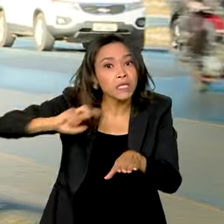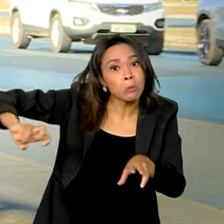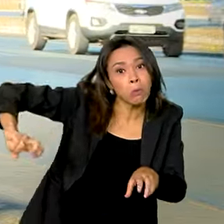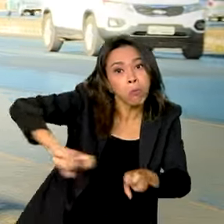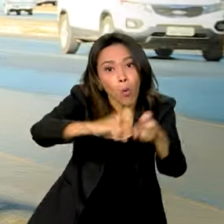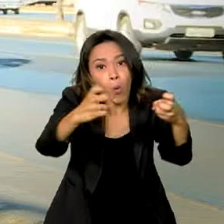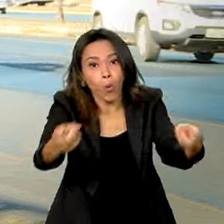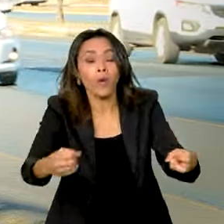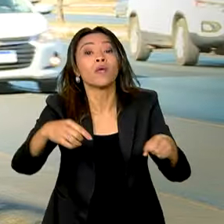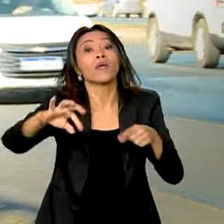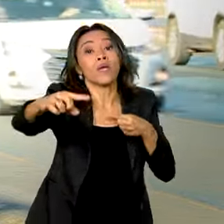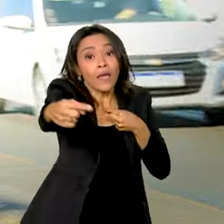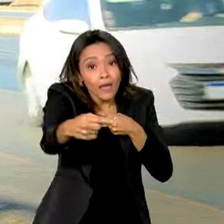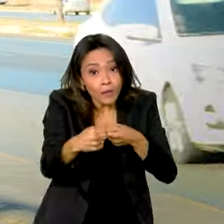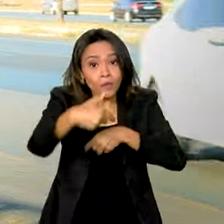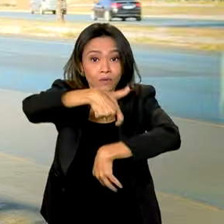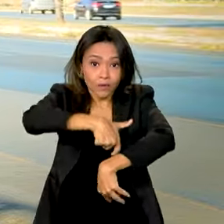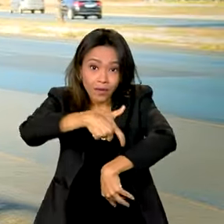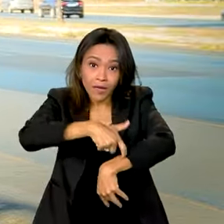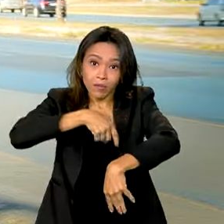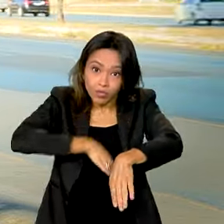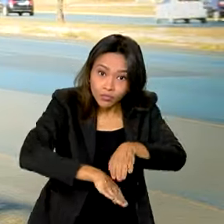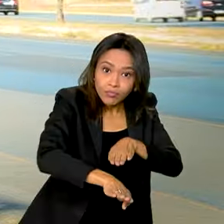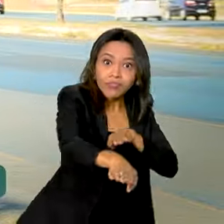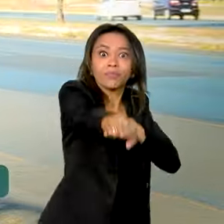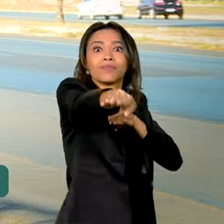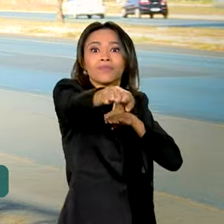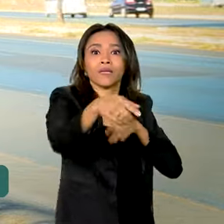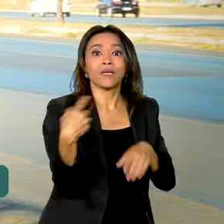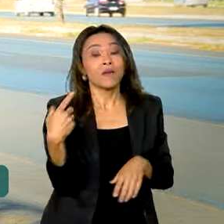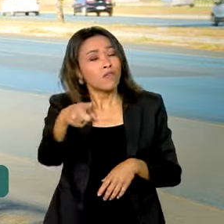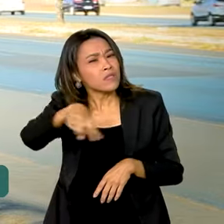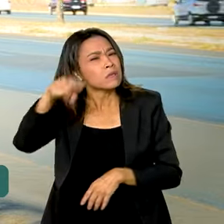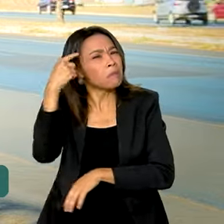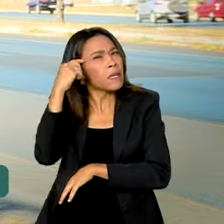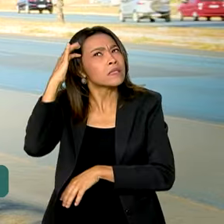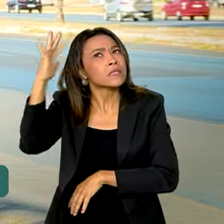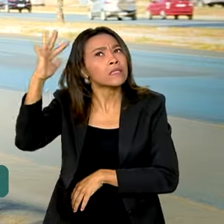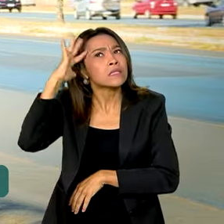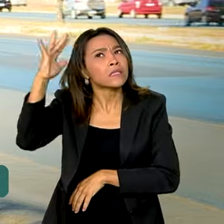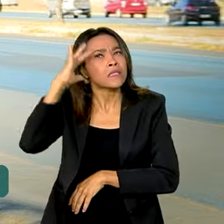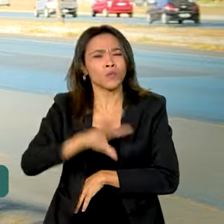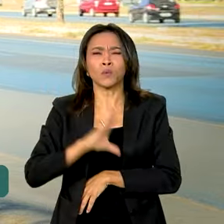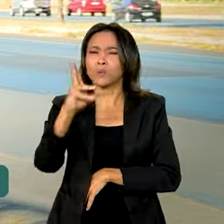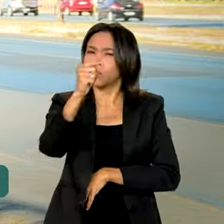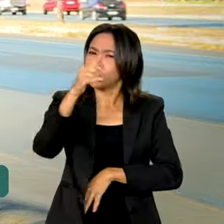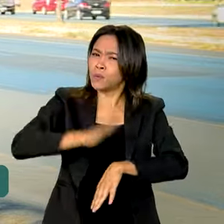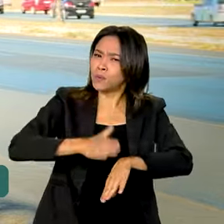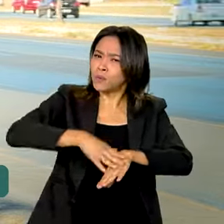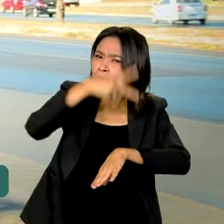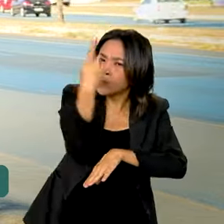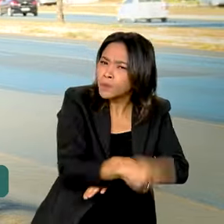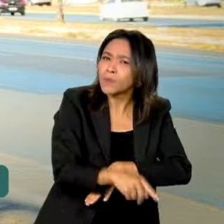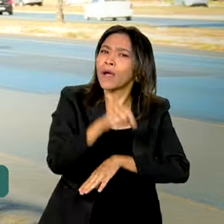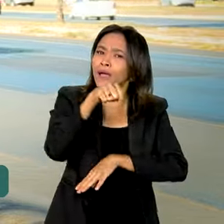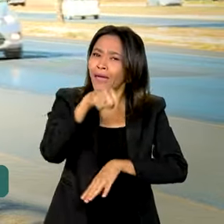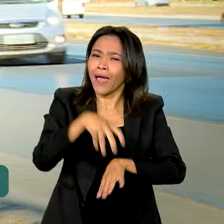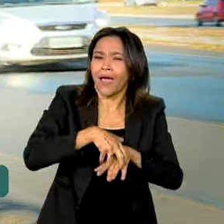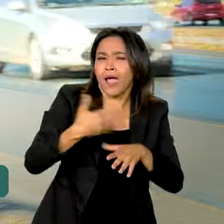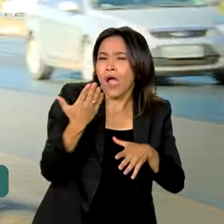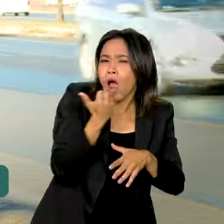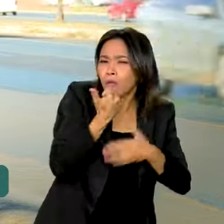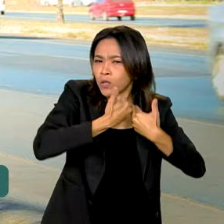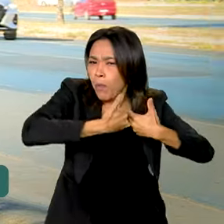deslocamento. Mas uma coisa que às vezes a gente nem pensa é que quase tudo que é produzido no Brasil passa por essas rodovias.